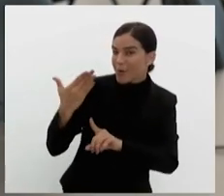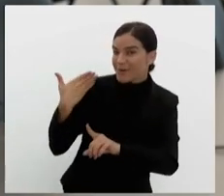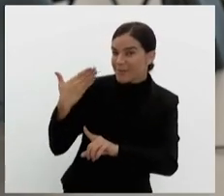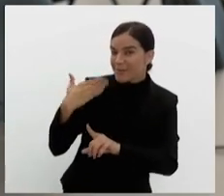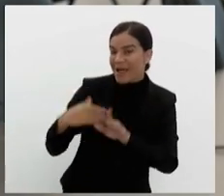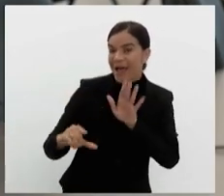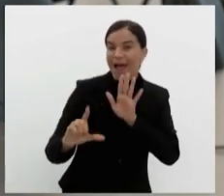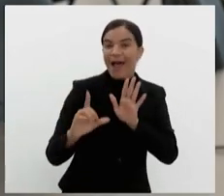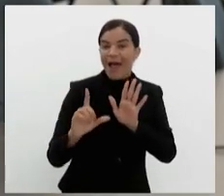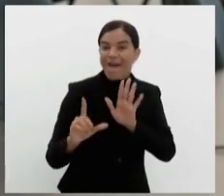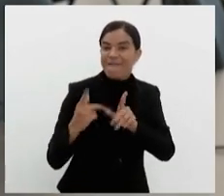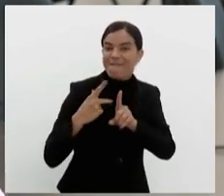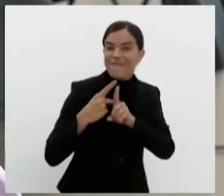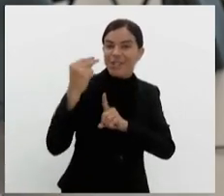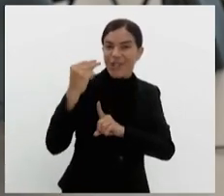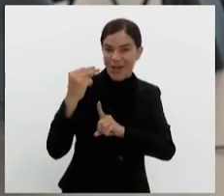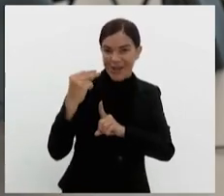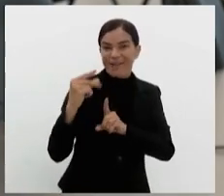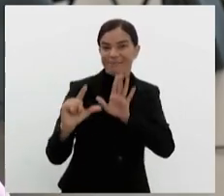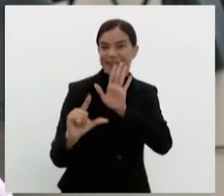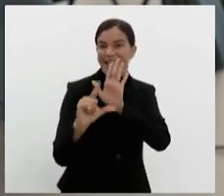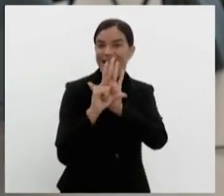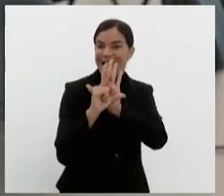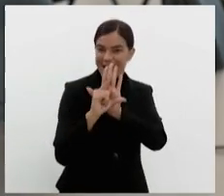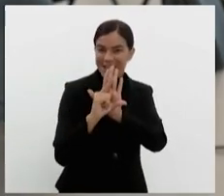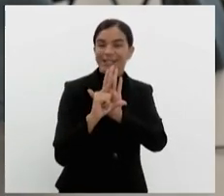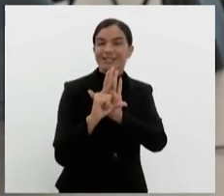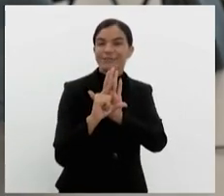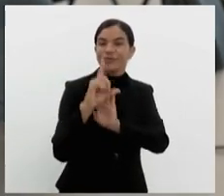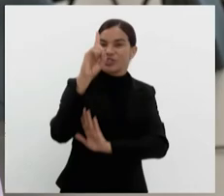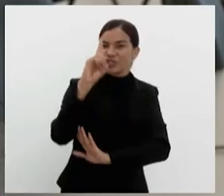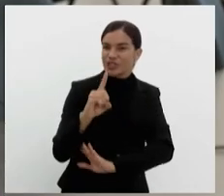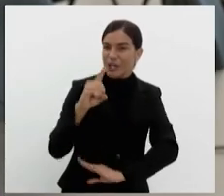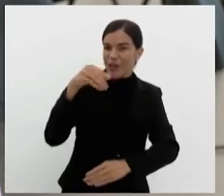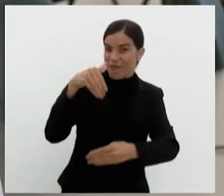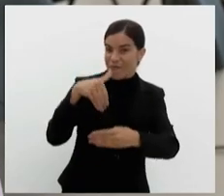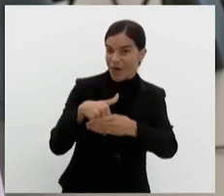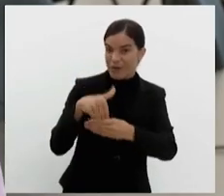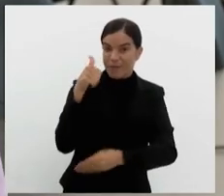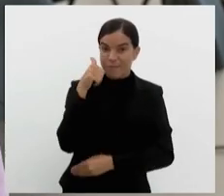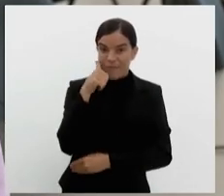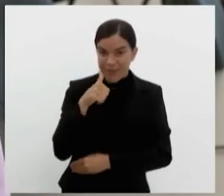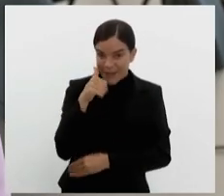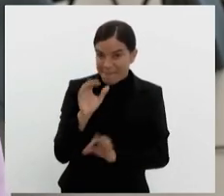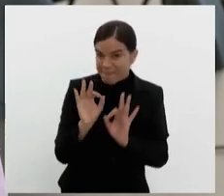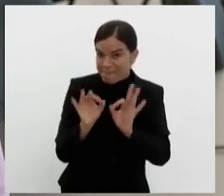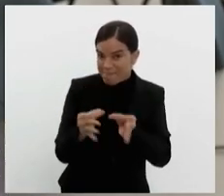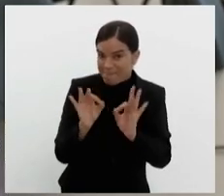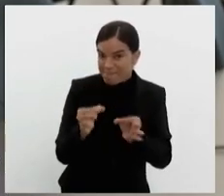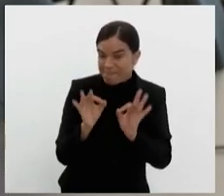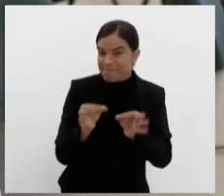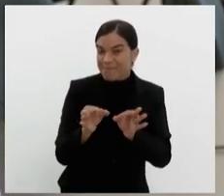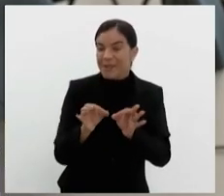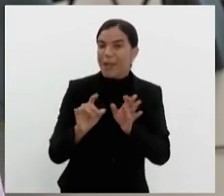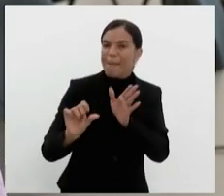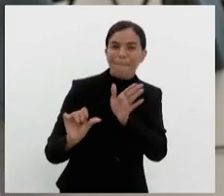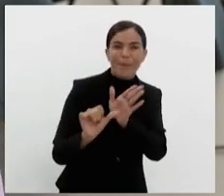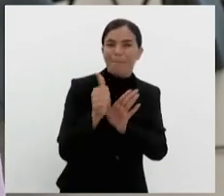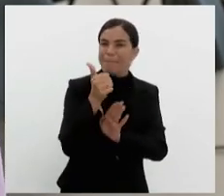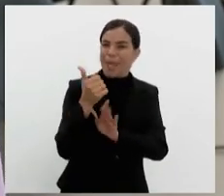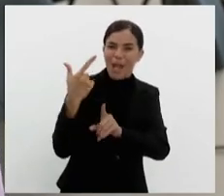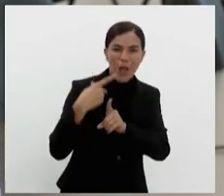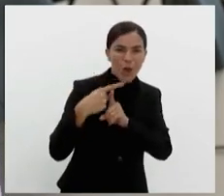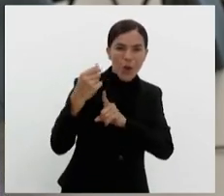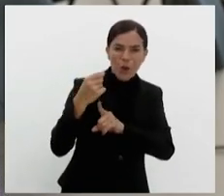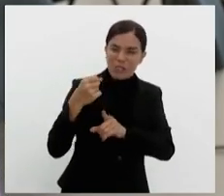vitória da lei do direito ao voto à mulher e isso foi uma das primeiras conquistas com